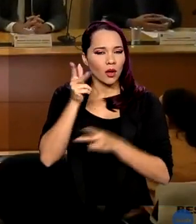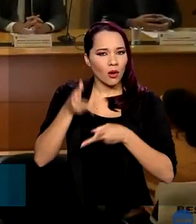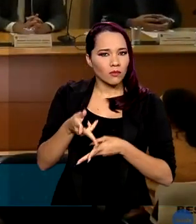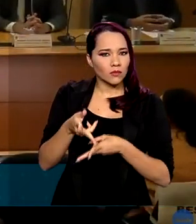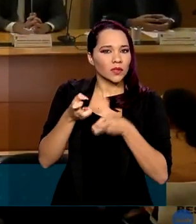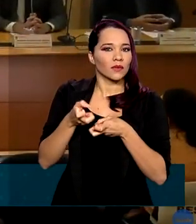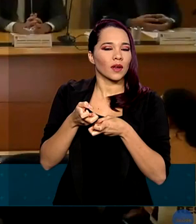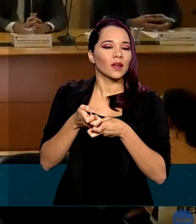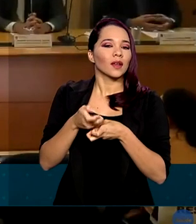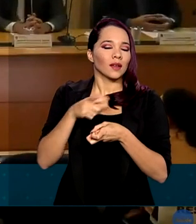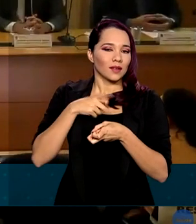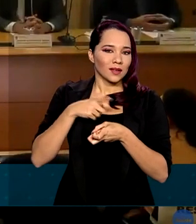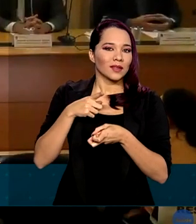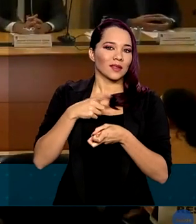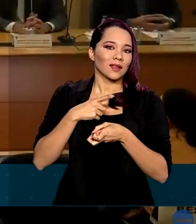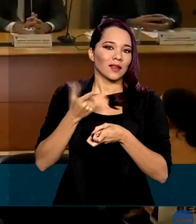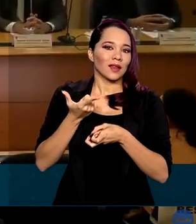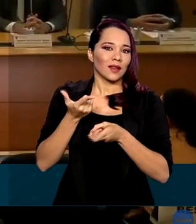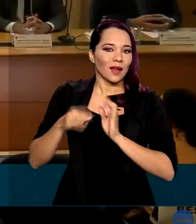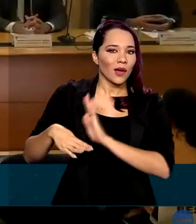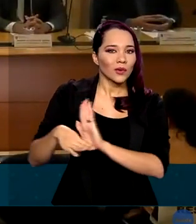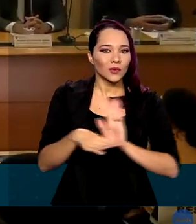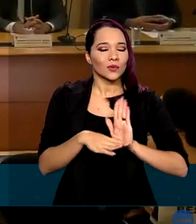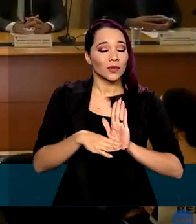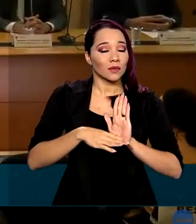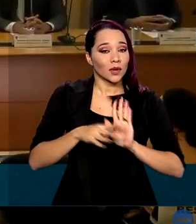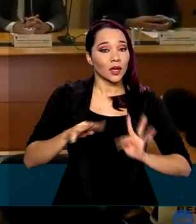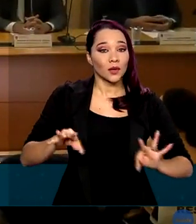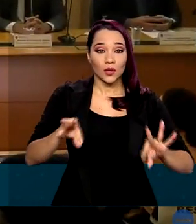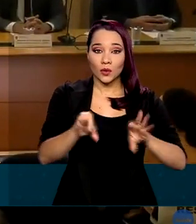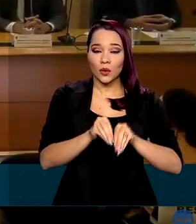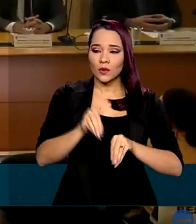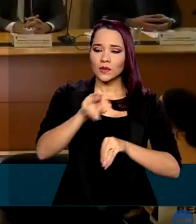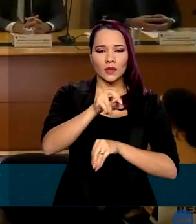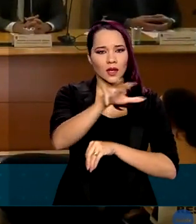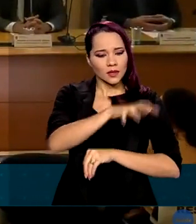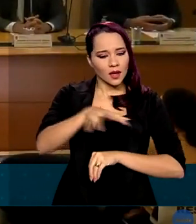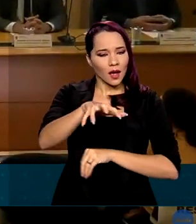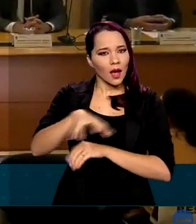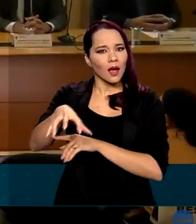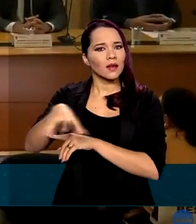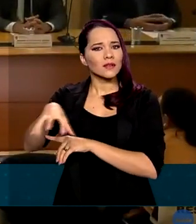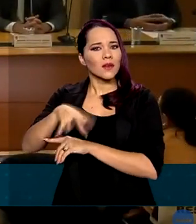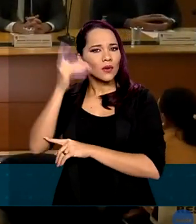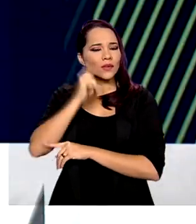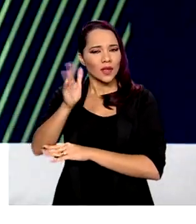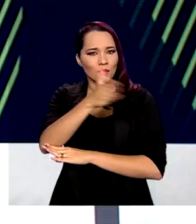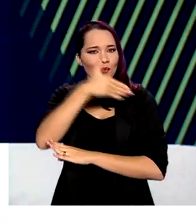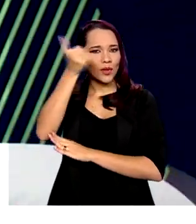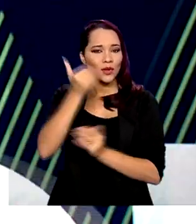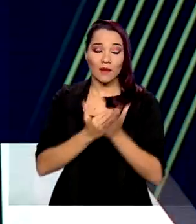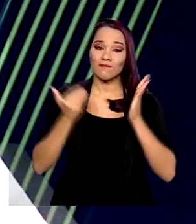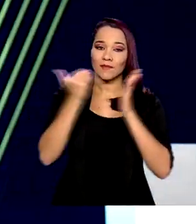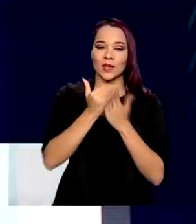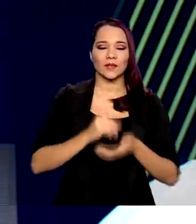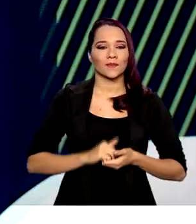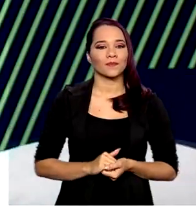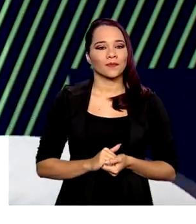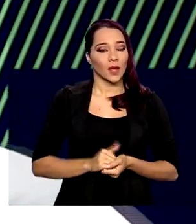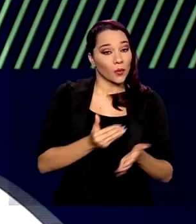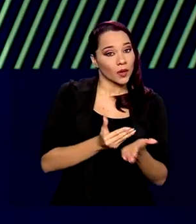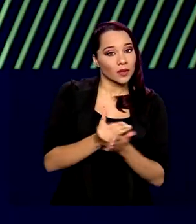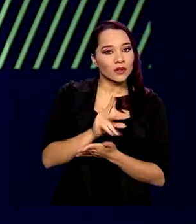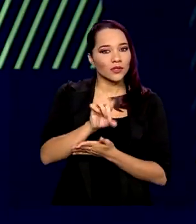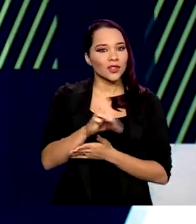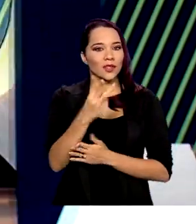dar subsídios aí para que todos nas suas áreas possam melhorar cada vez mais. Com o início em